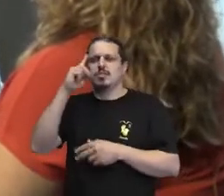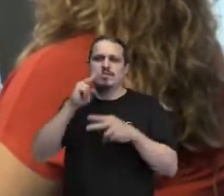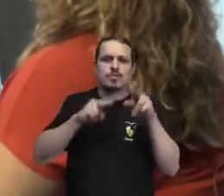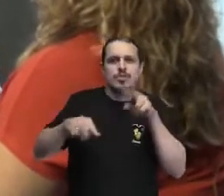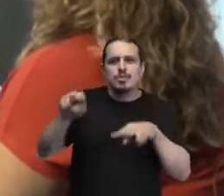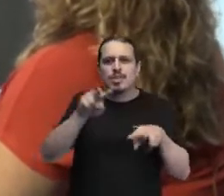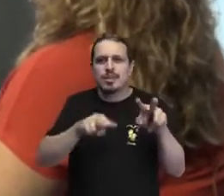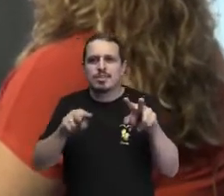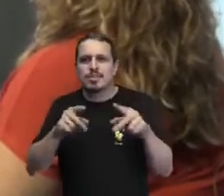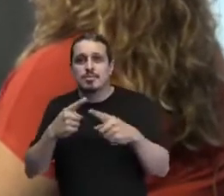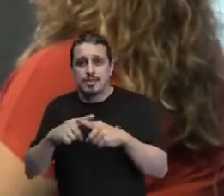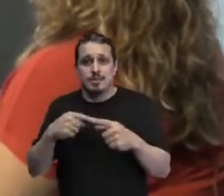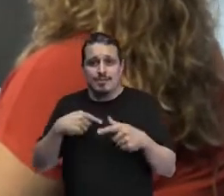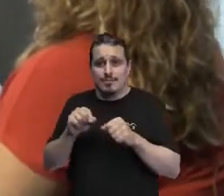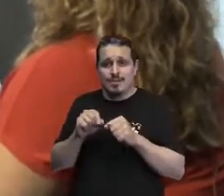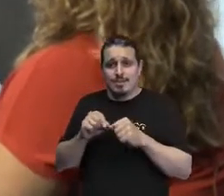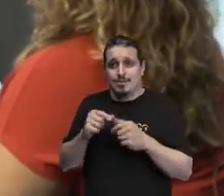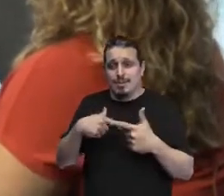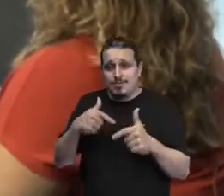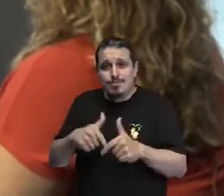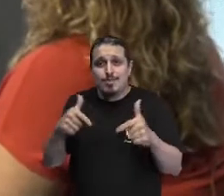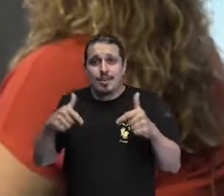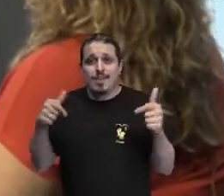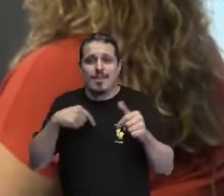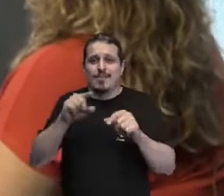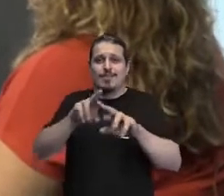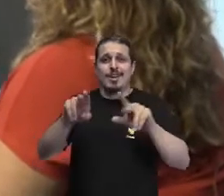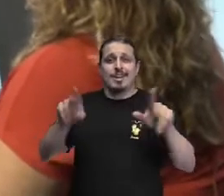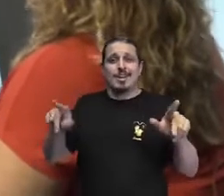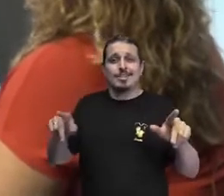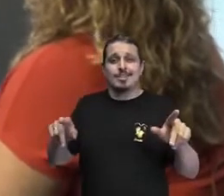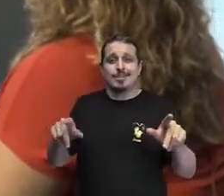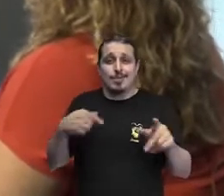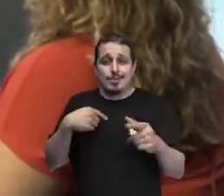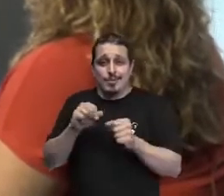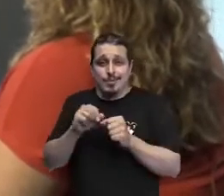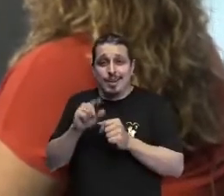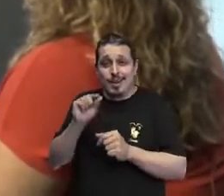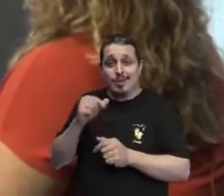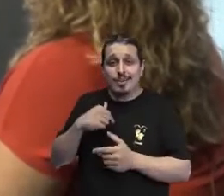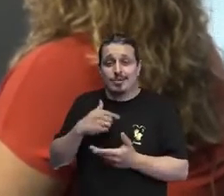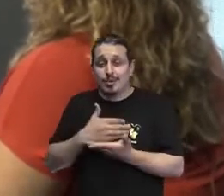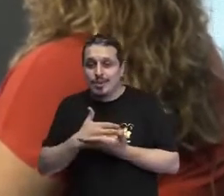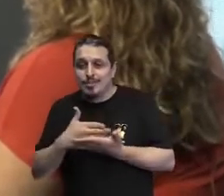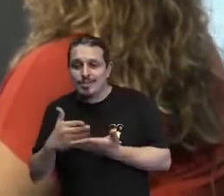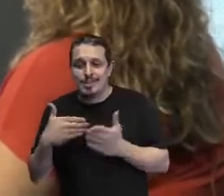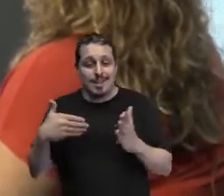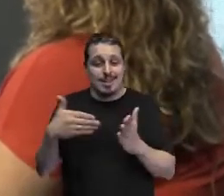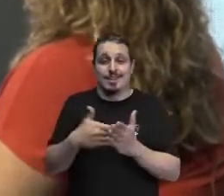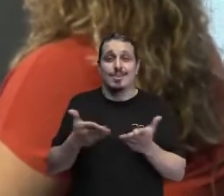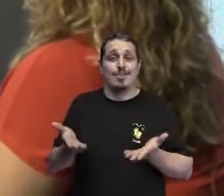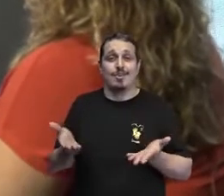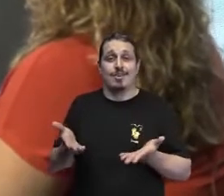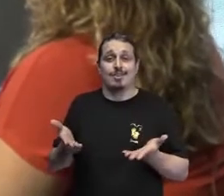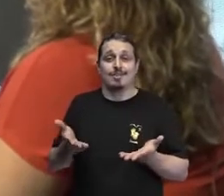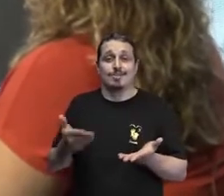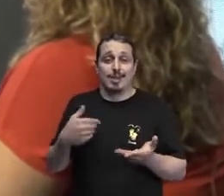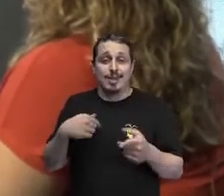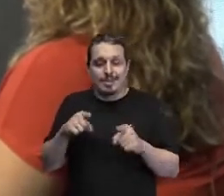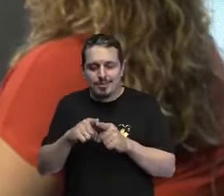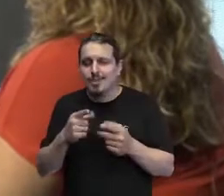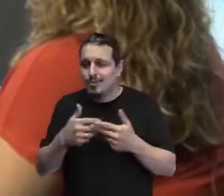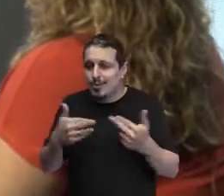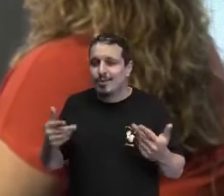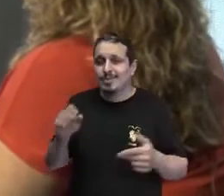já vejo uma grande diferença desde quando eu comecei até hoje. Então, tem muita coisa pela frente. Tenho